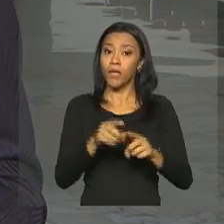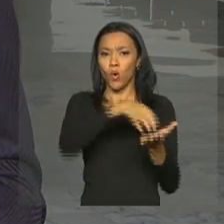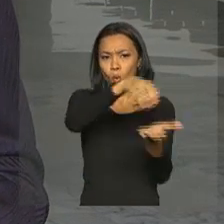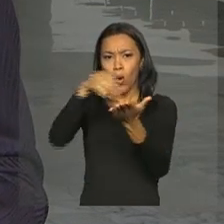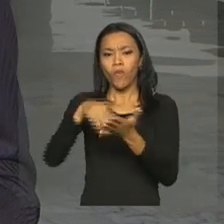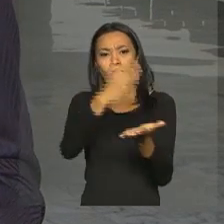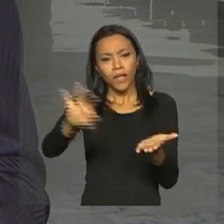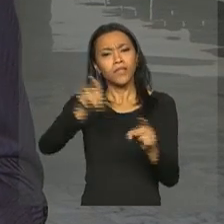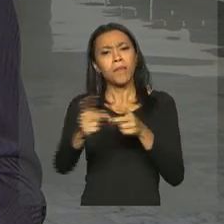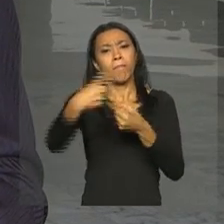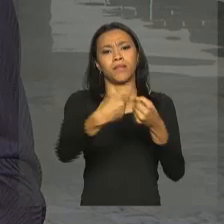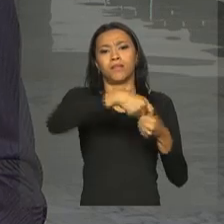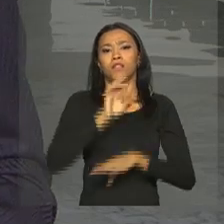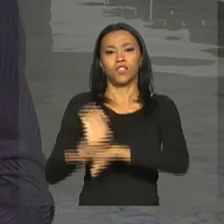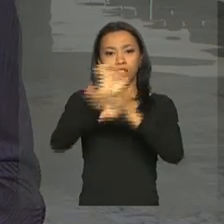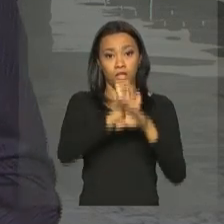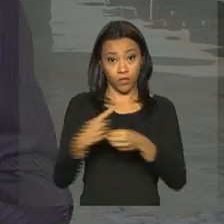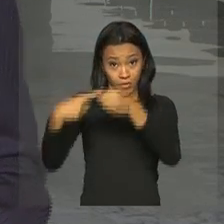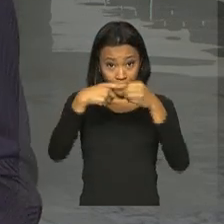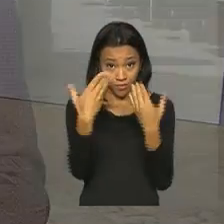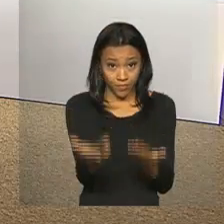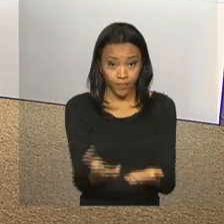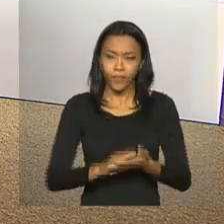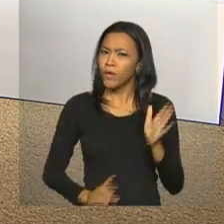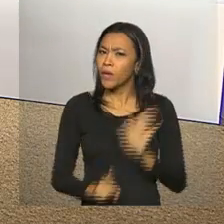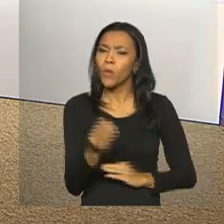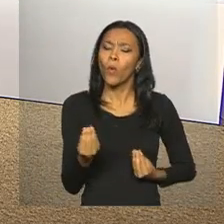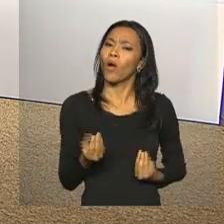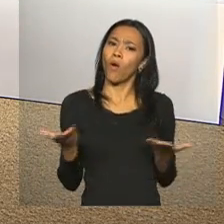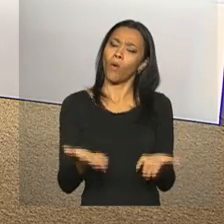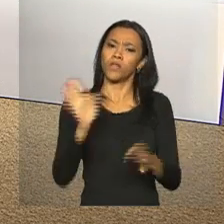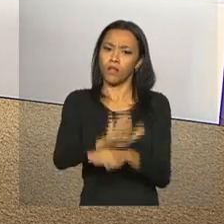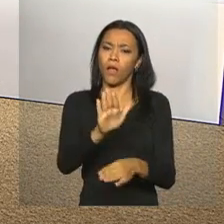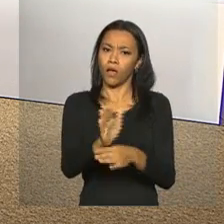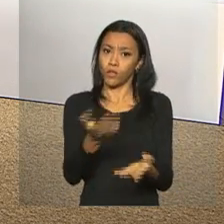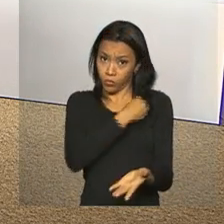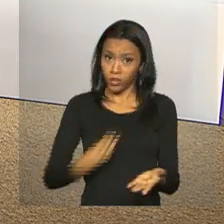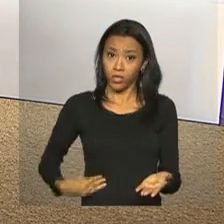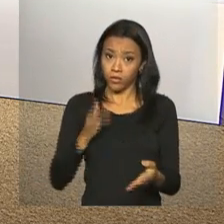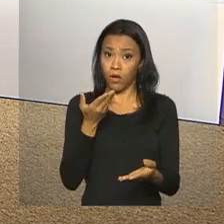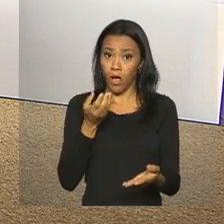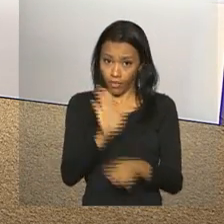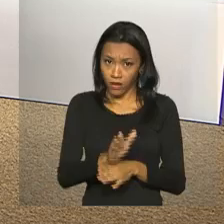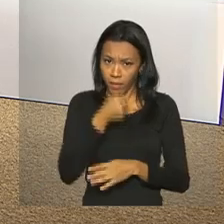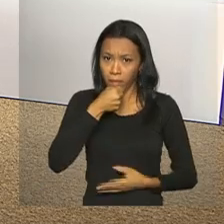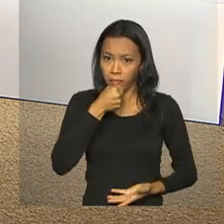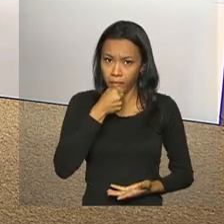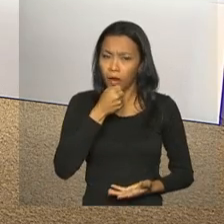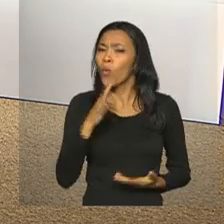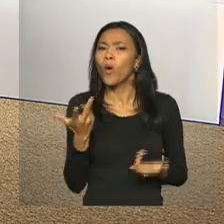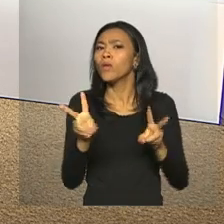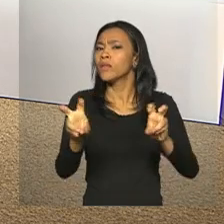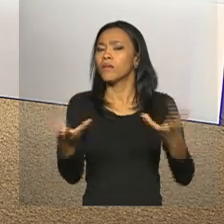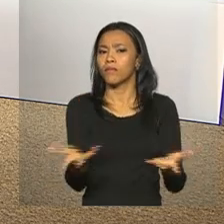parcerias com estados e municípios. Jaime. Agora, Ney, hoje à tarde o ministro Aldo Rebelo também dará uma entrevista coletiva.